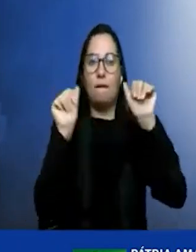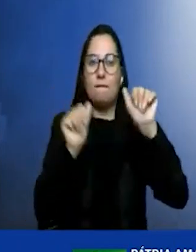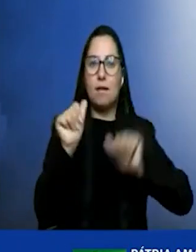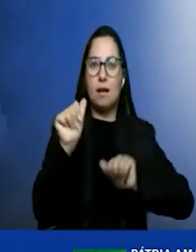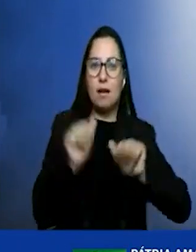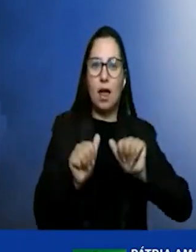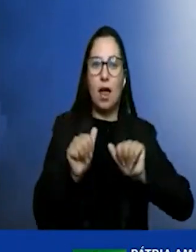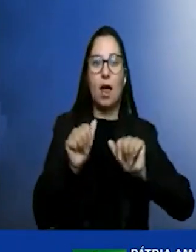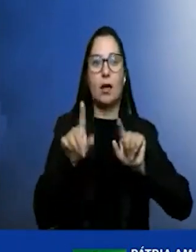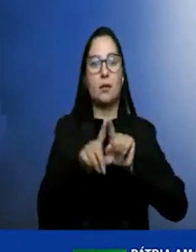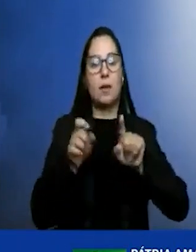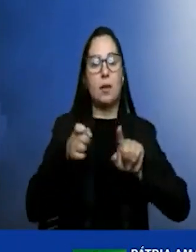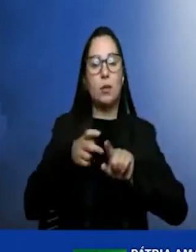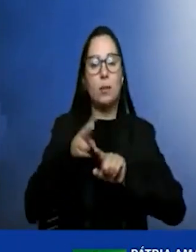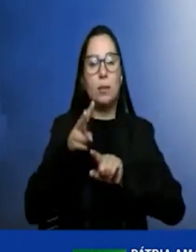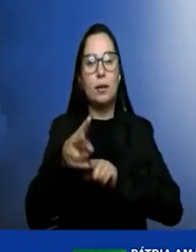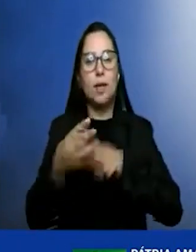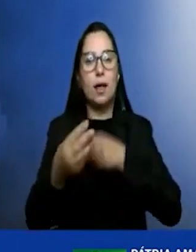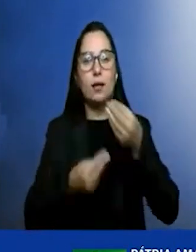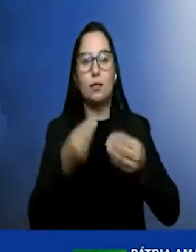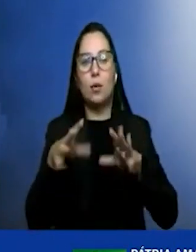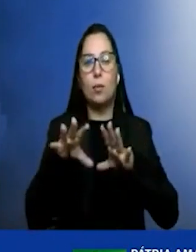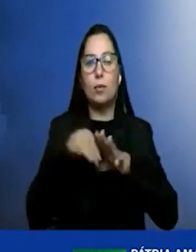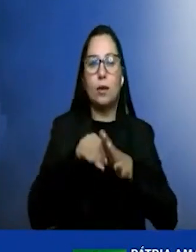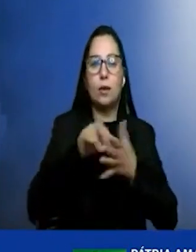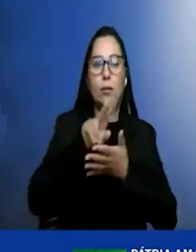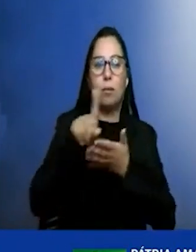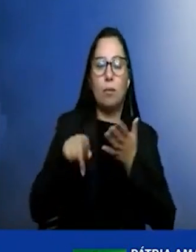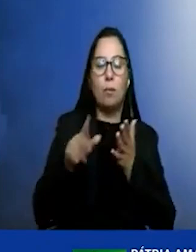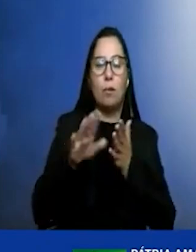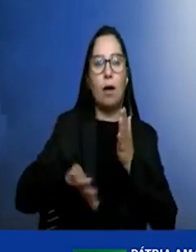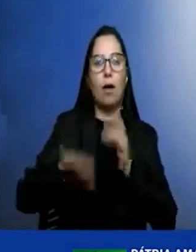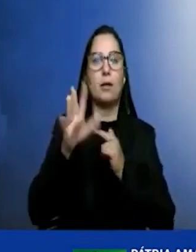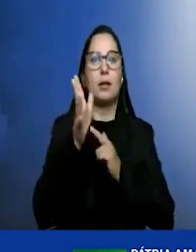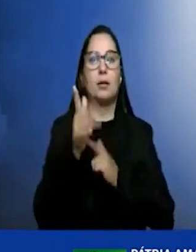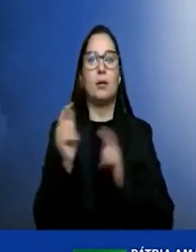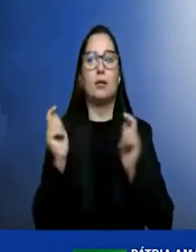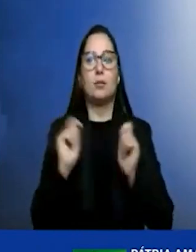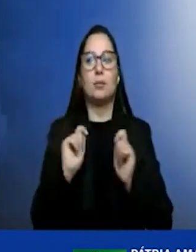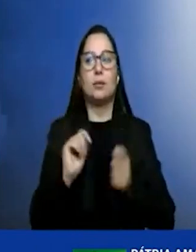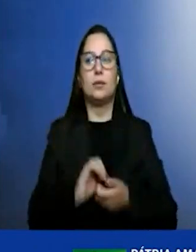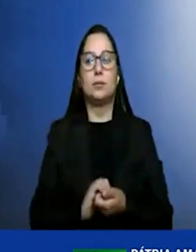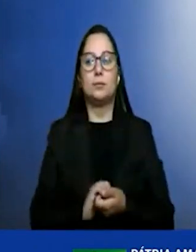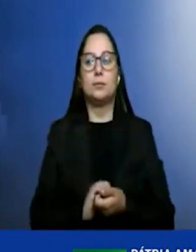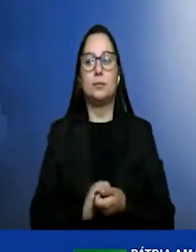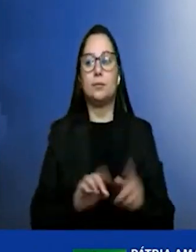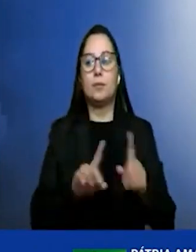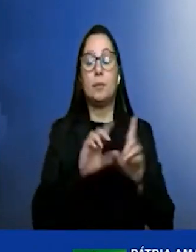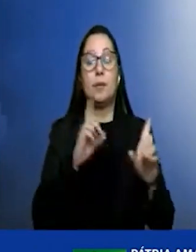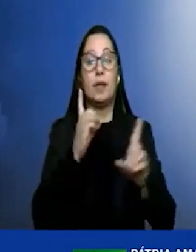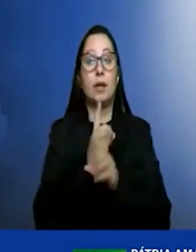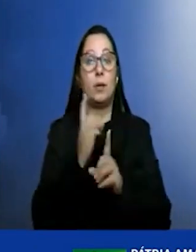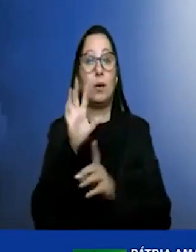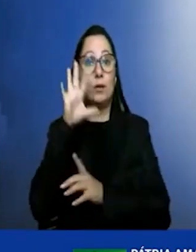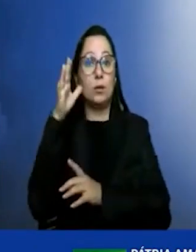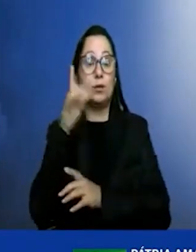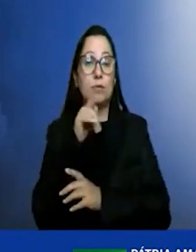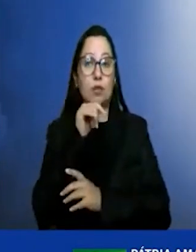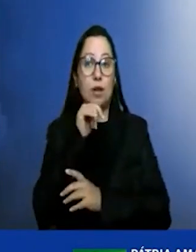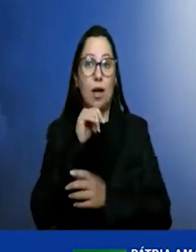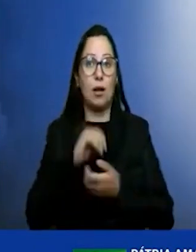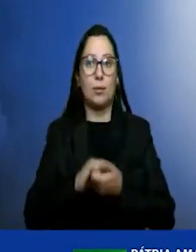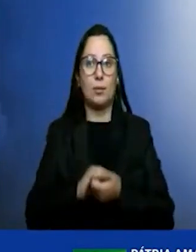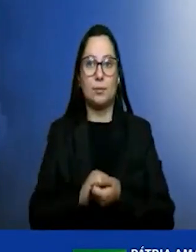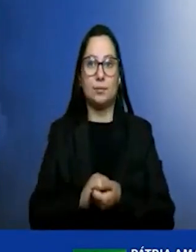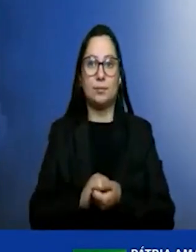eletrolizadores das membranas e toda a parte tecnológica que é necessário e encontrar solução também de água o que nós temos que ter